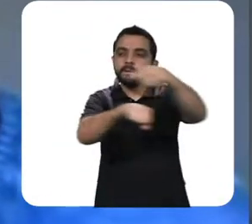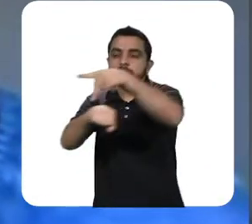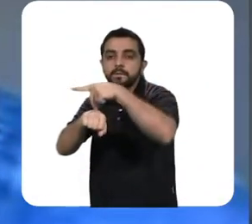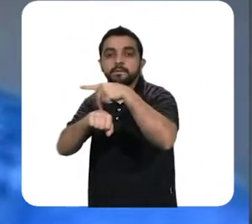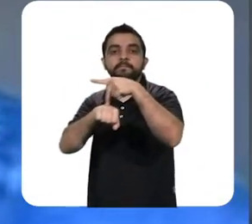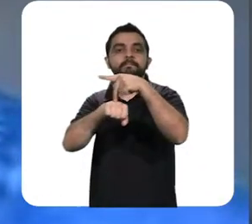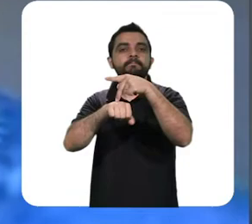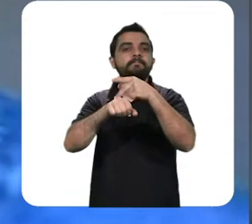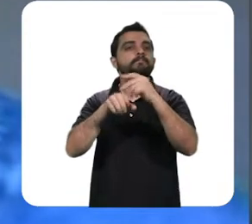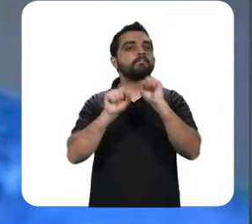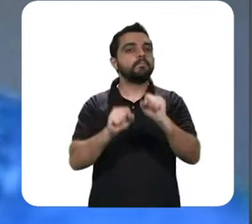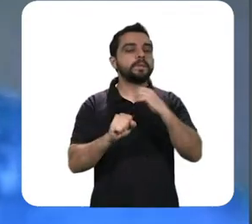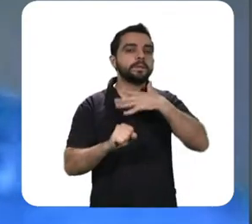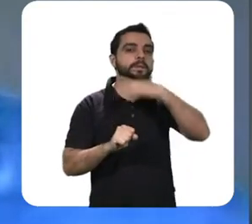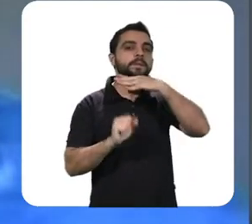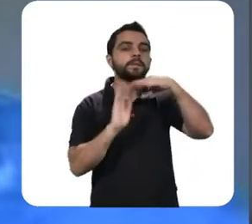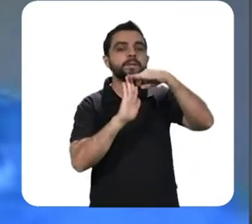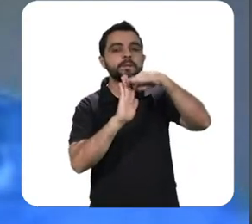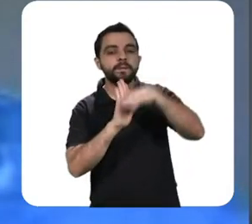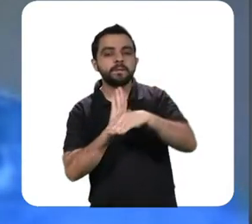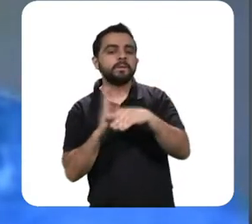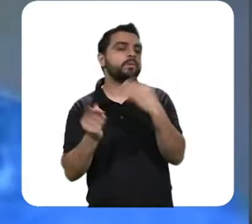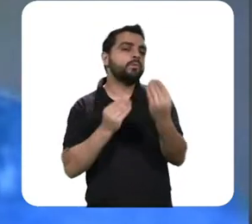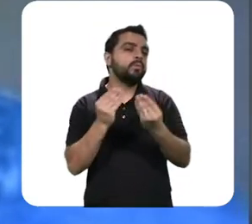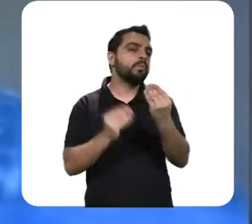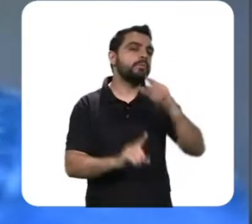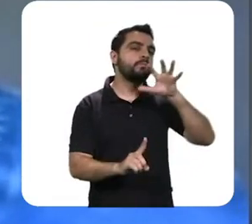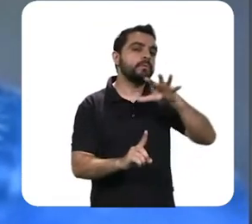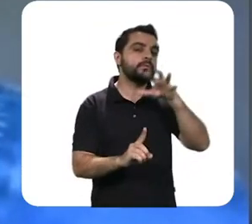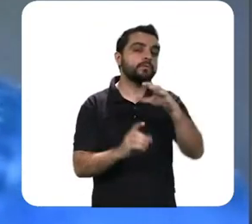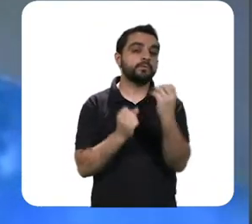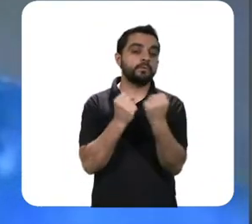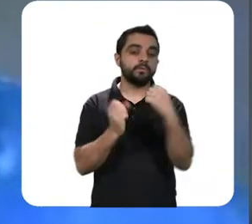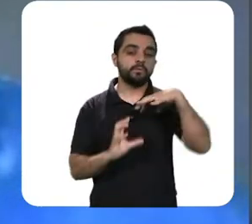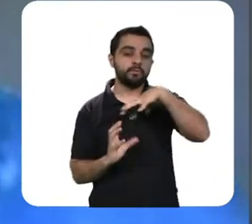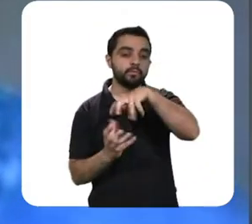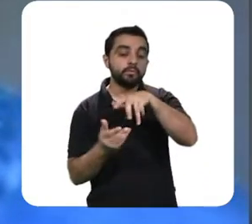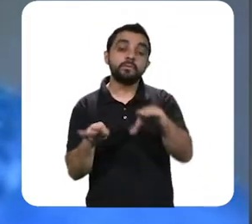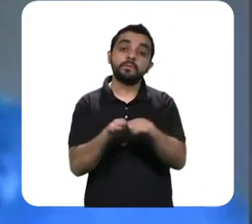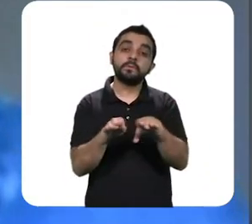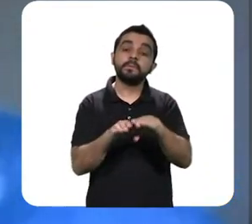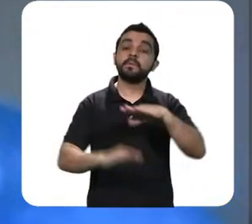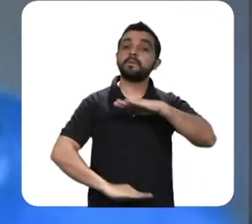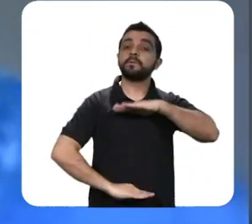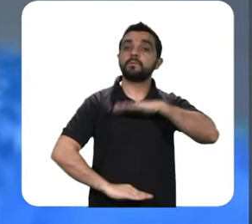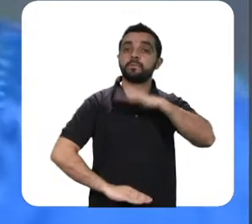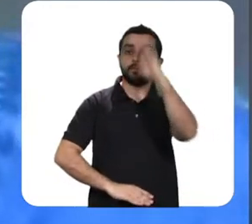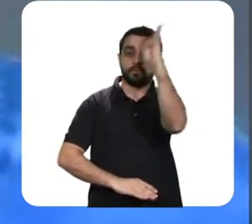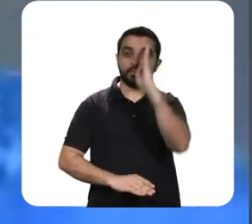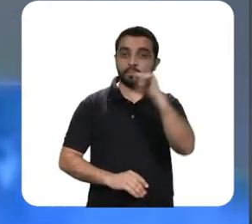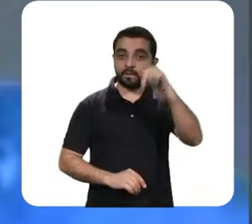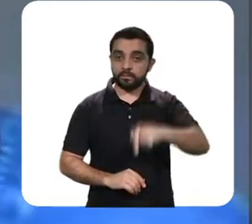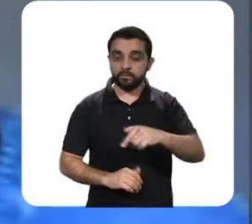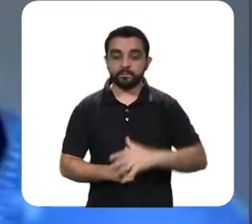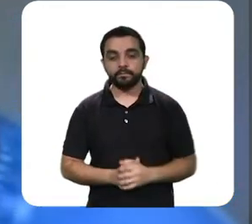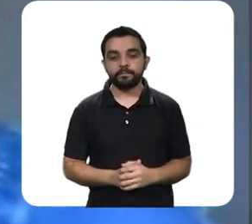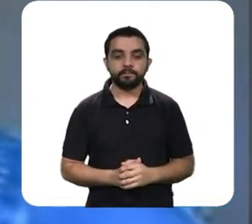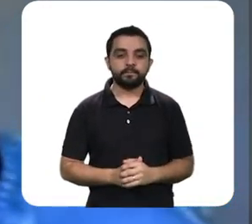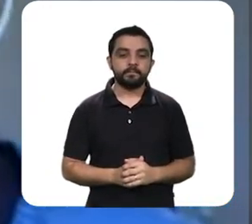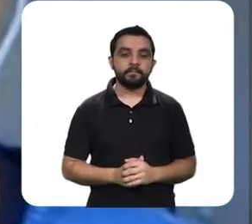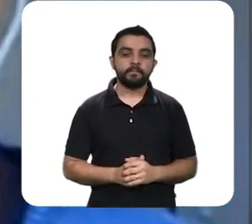como é que fica essa situação no Brasil? Como é que vocês estão vendo a situação hoje para a solução brasileira?